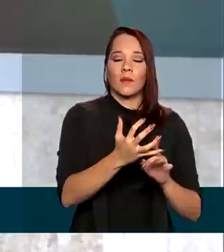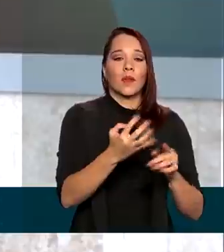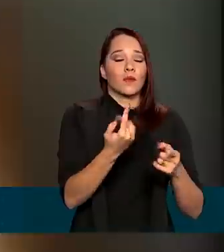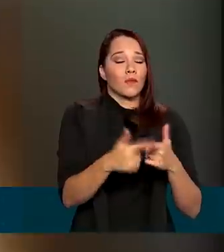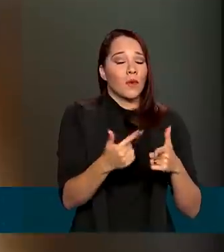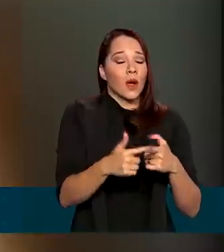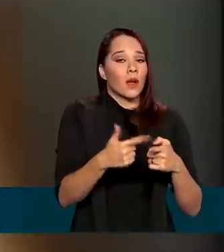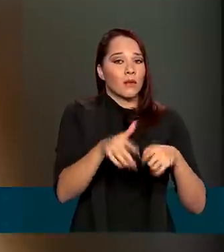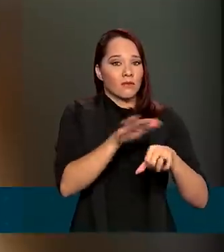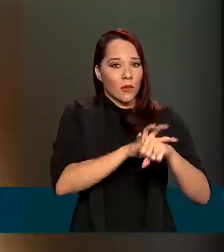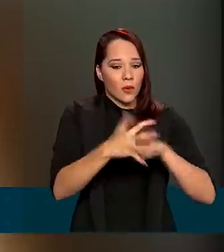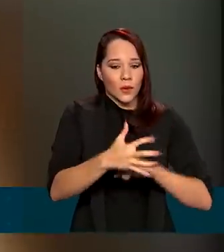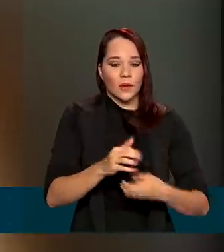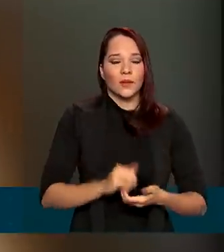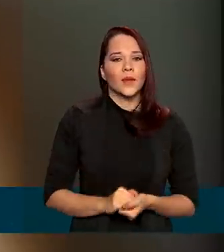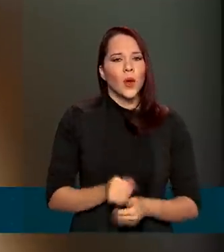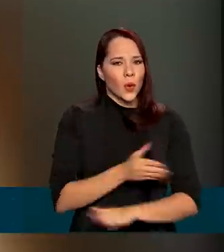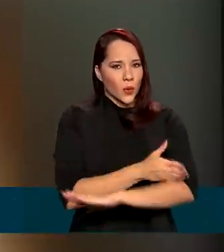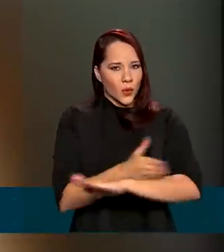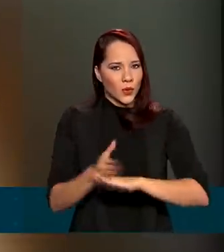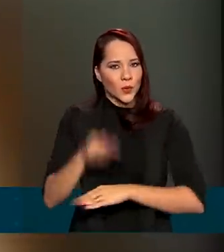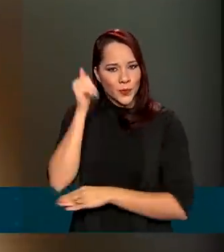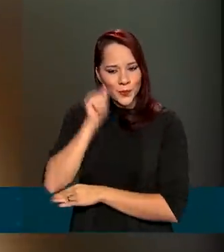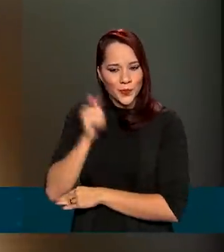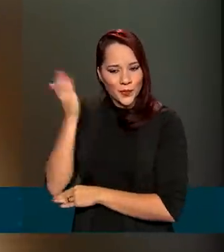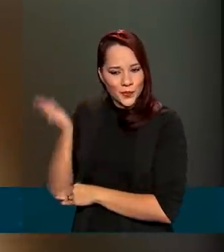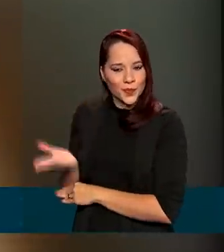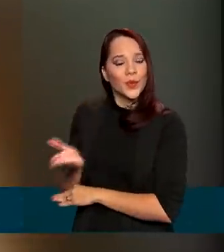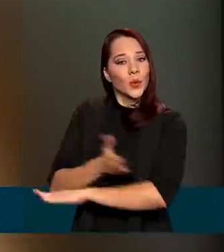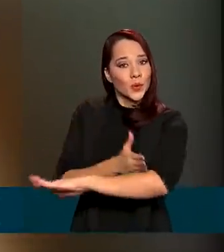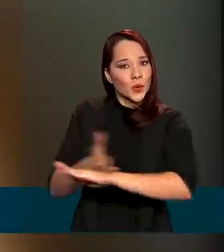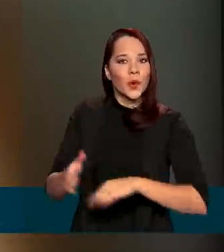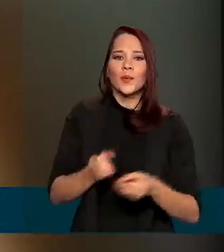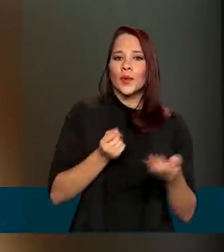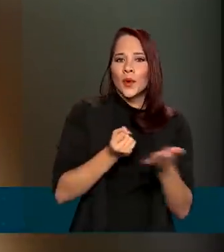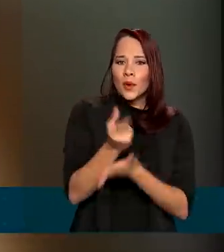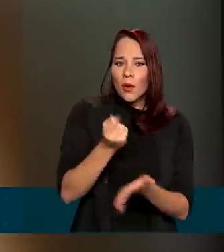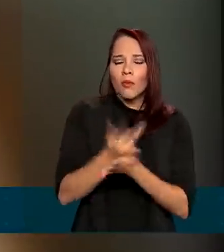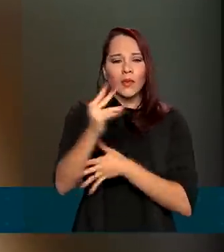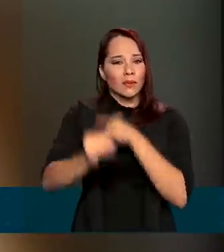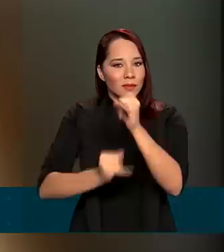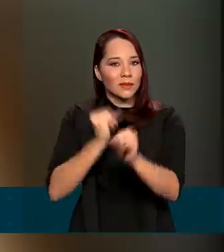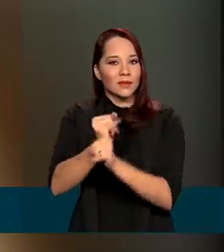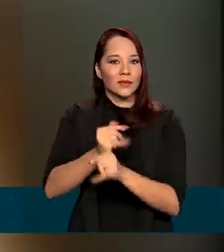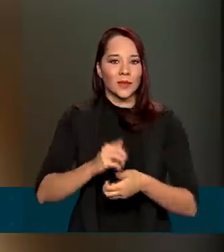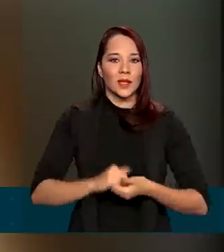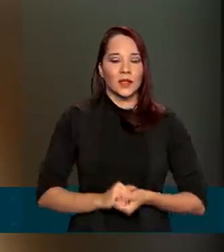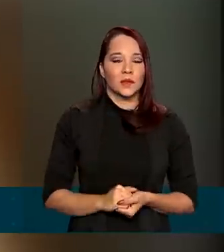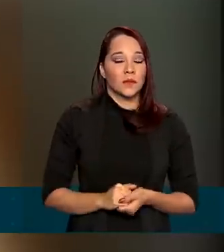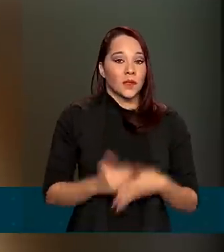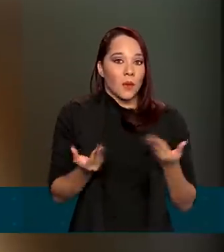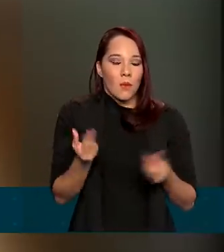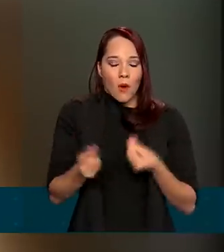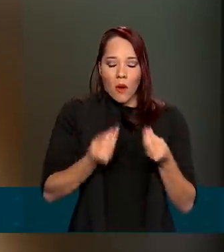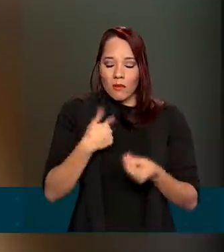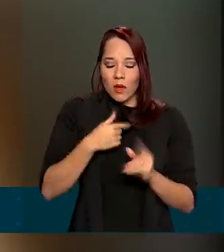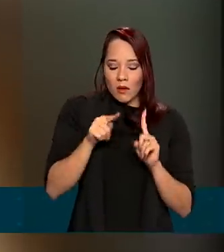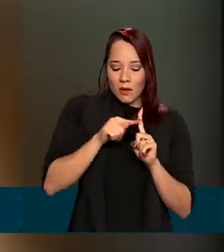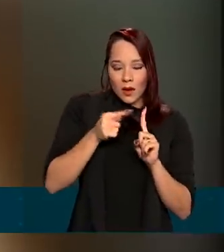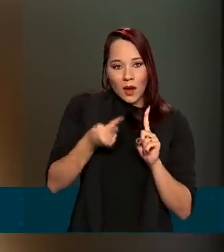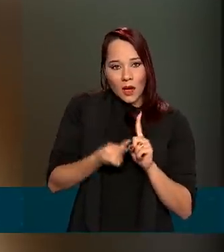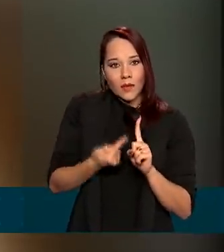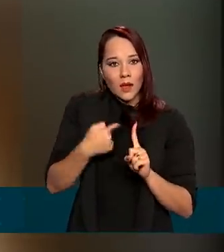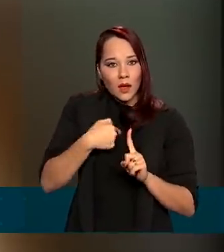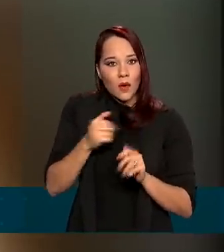pandemia. Um hábito que Bárbara passou a ter, o de fazer compras virtuais. Como eu estou grávida, eu e meu